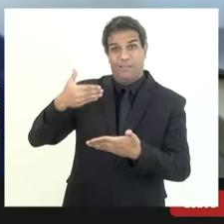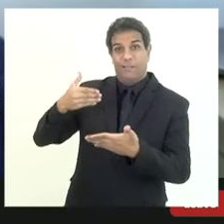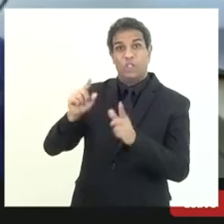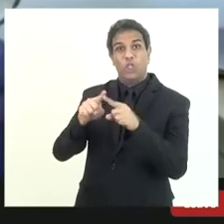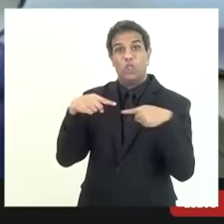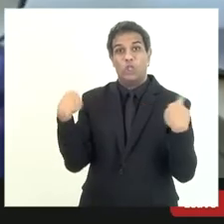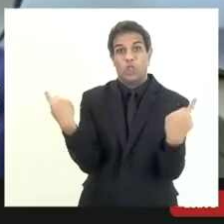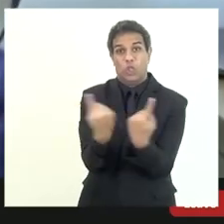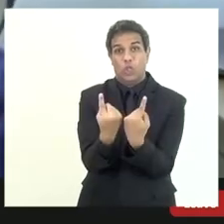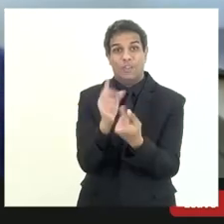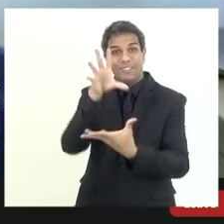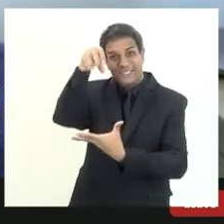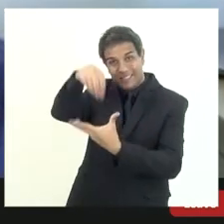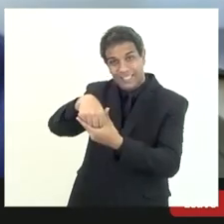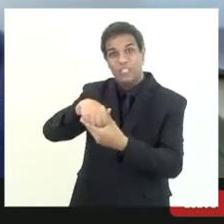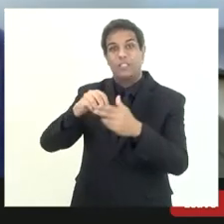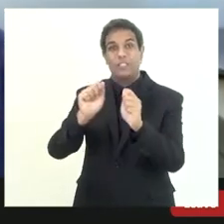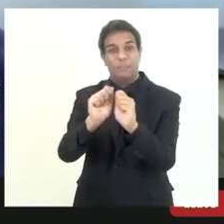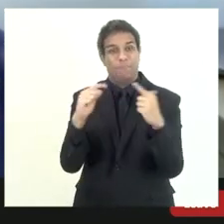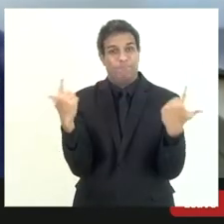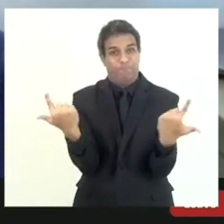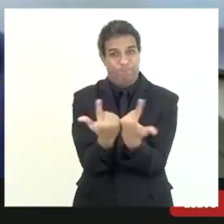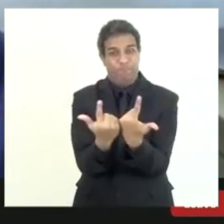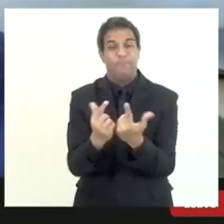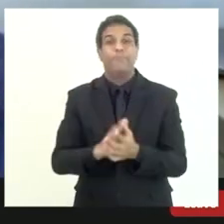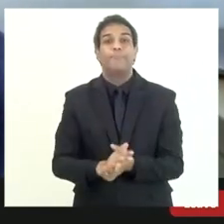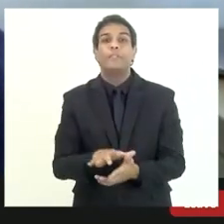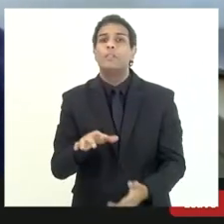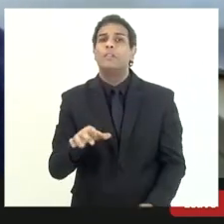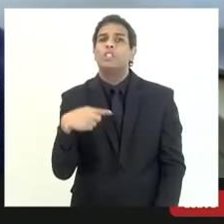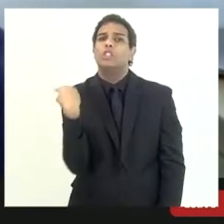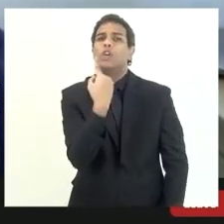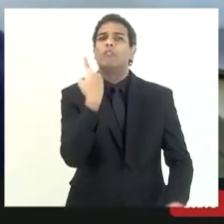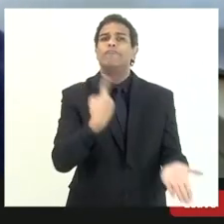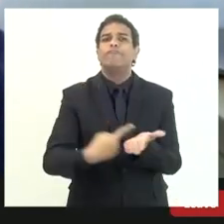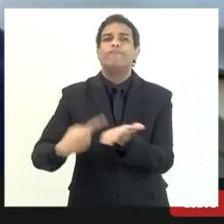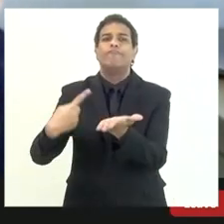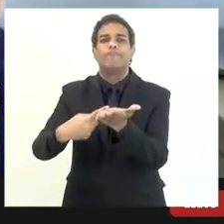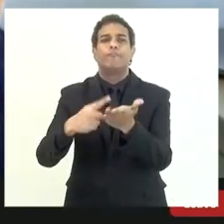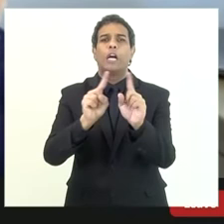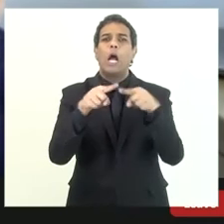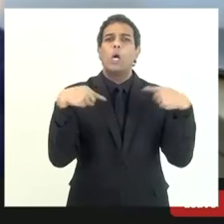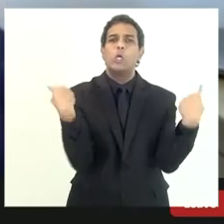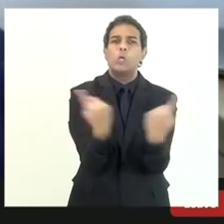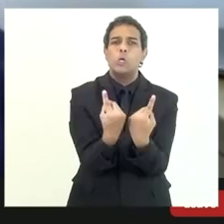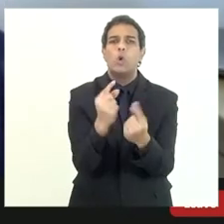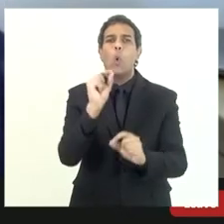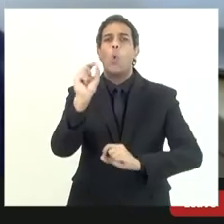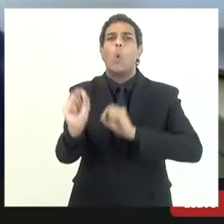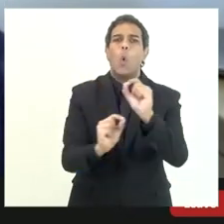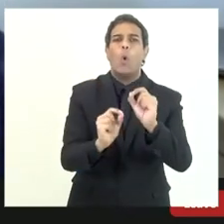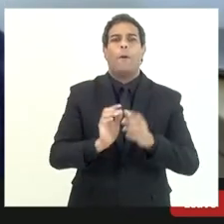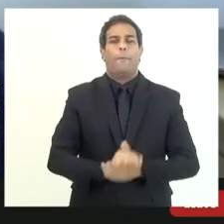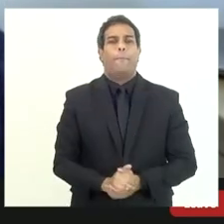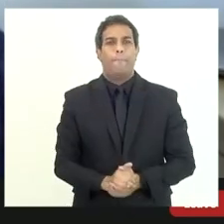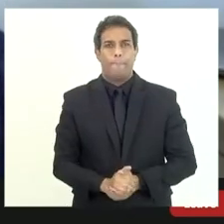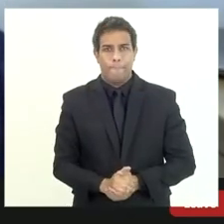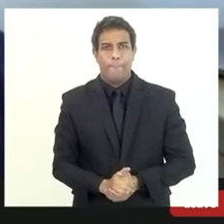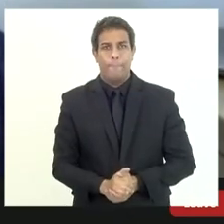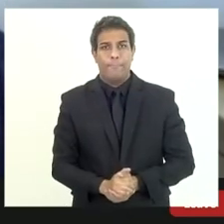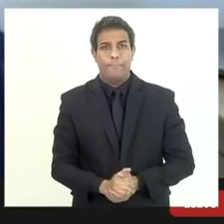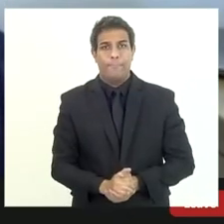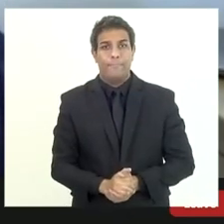reunião interna a gente fazer uma reunião para tratar das demandas da nossa